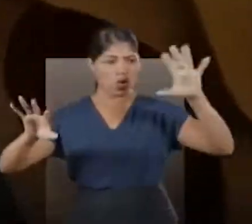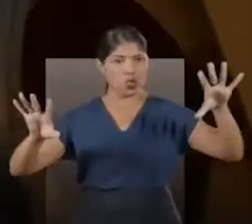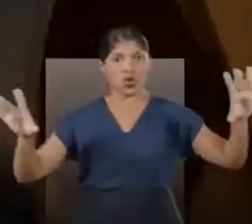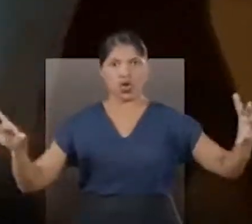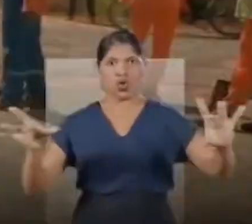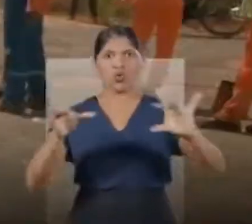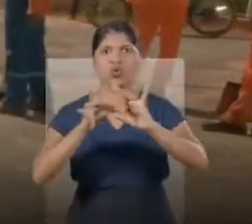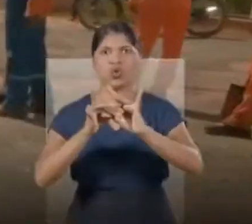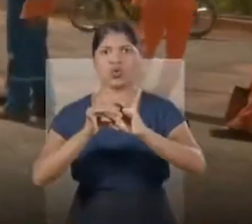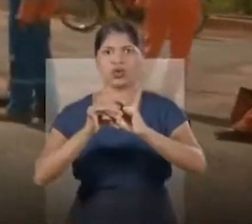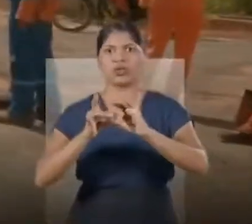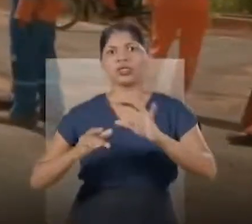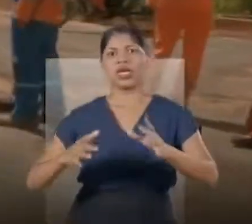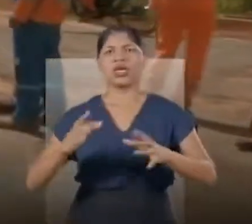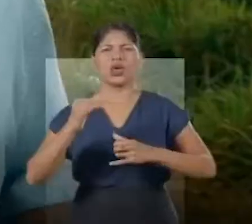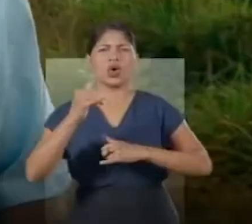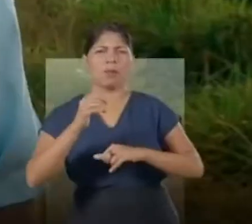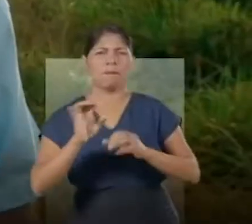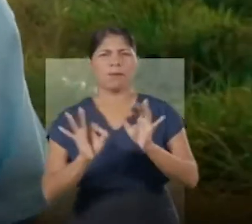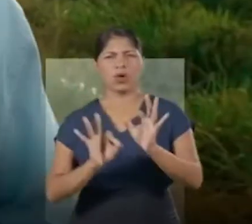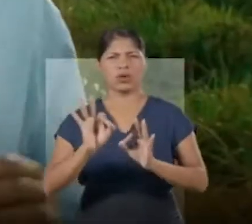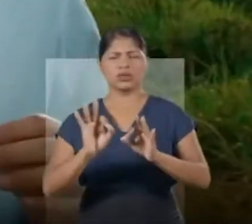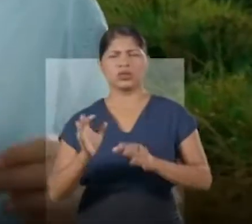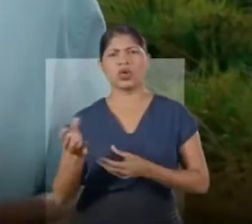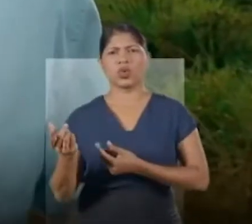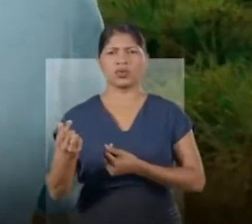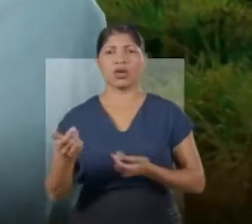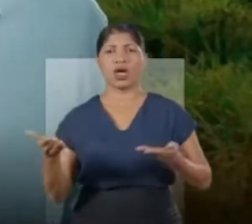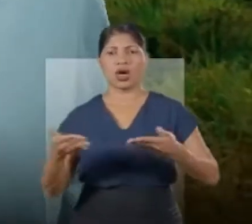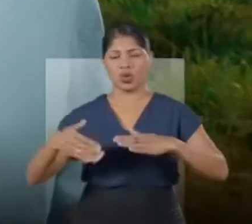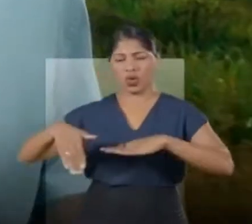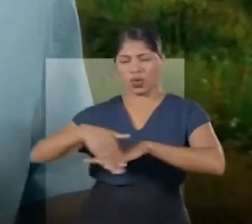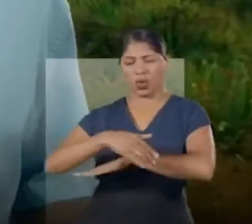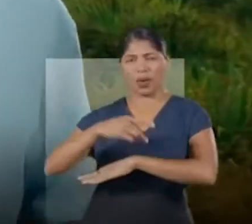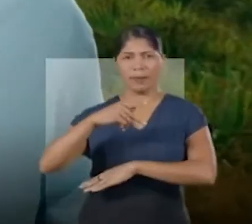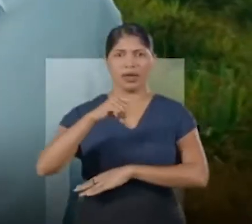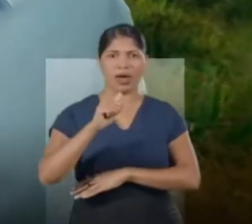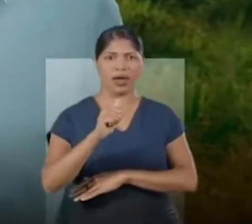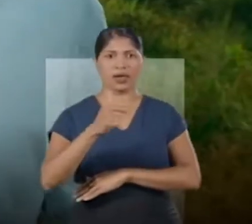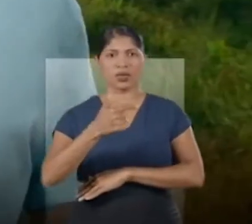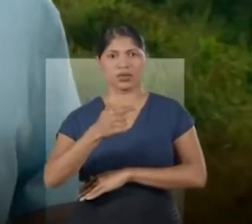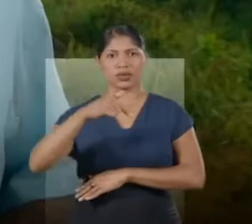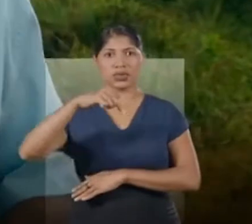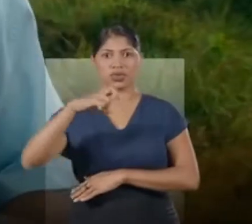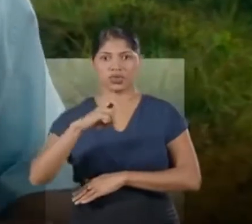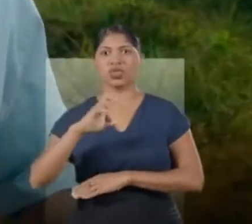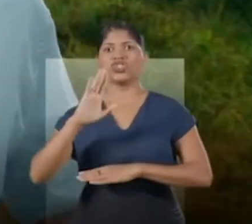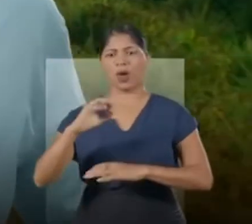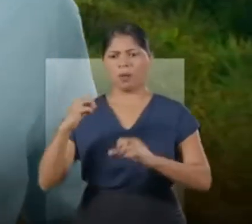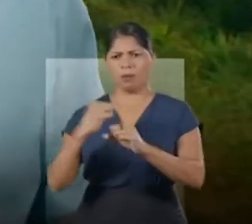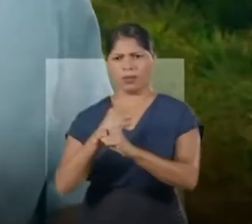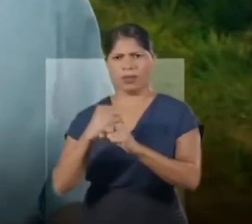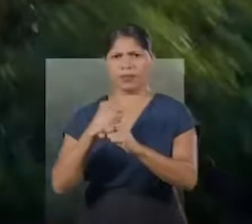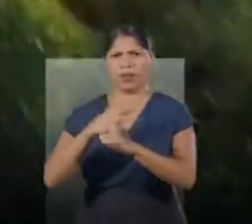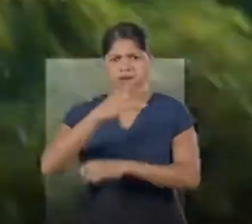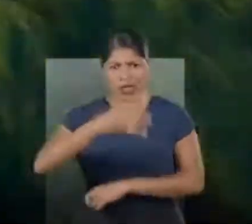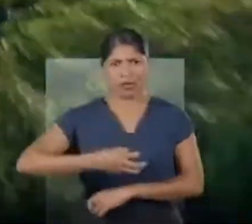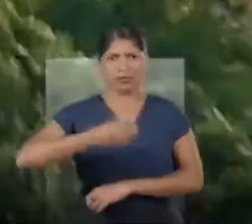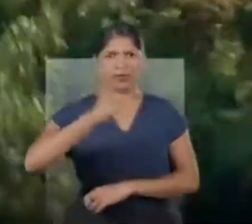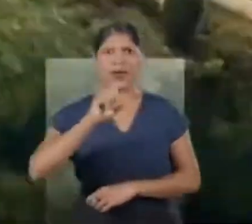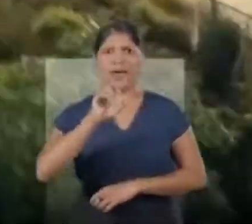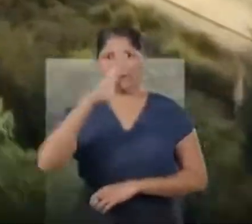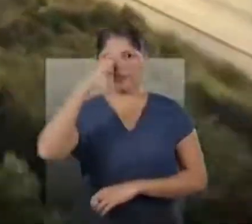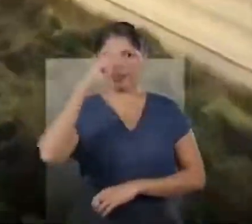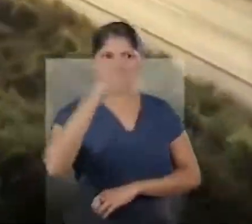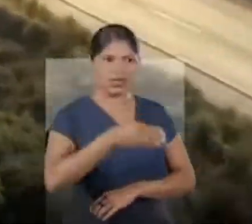e dinamizando a economia. Estamos agora na PA-275. Aqui, nós recuperamos totalmente essa estrada.